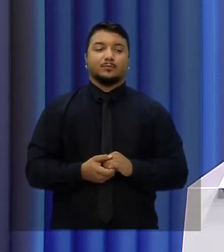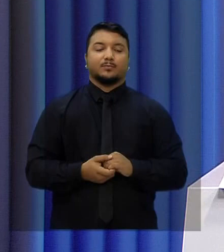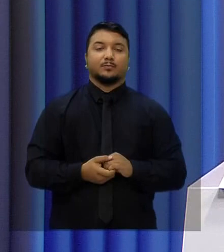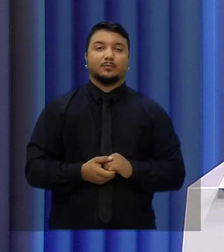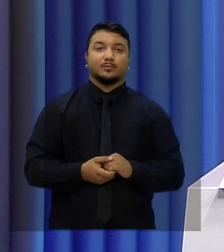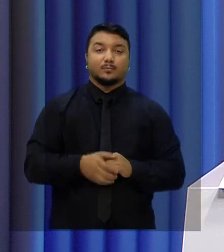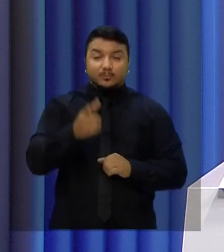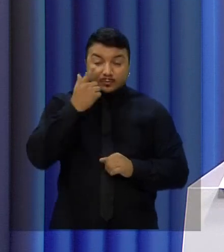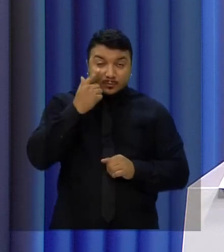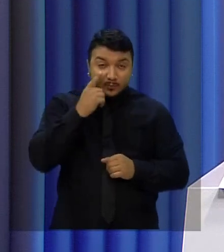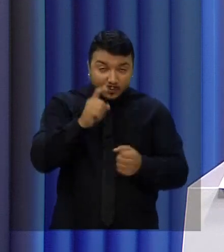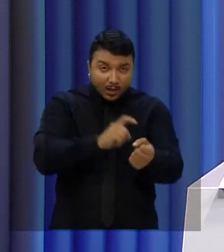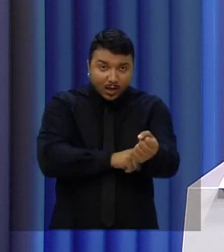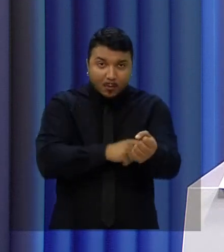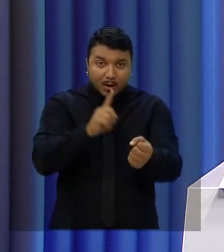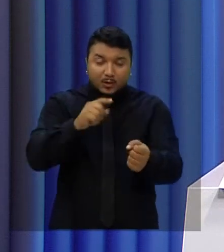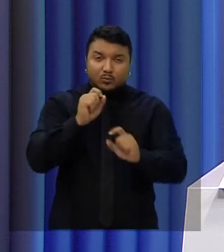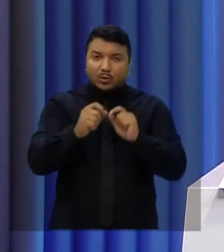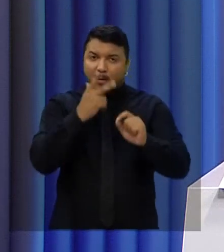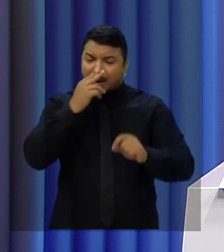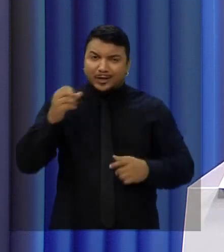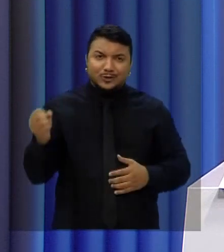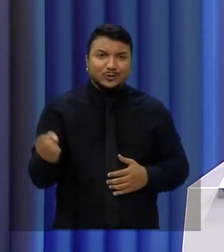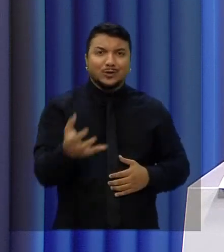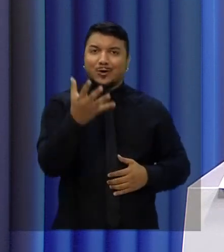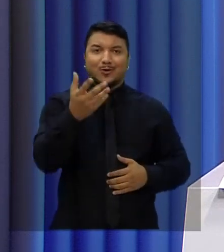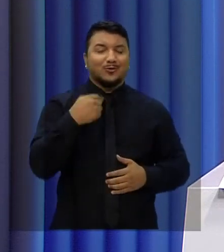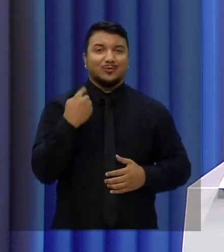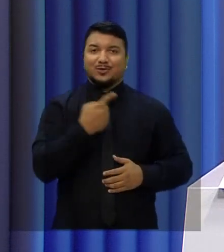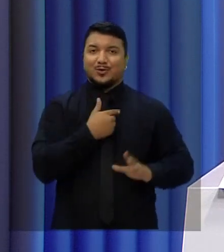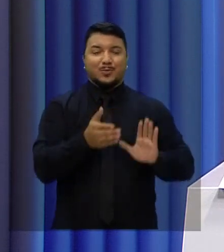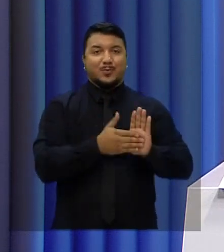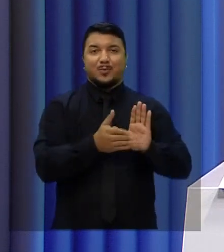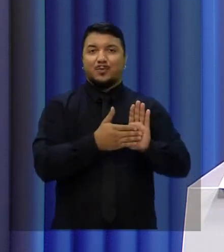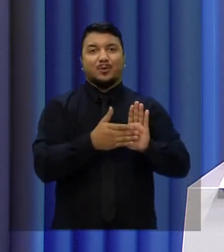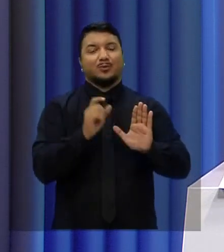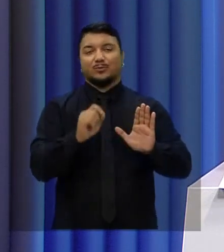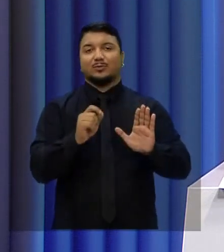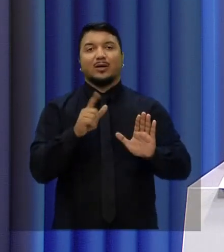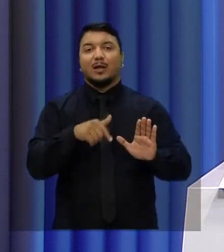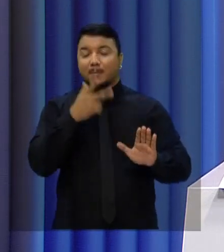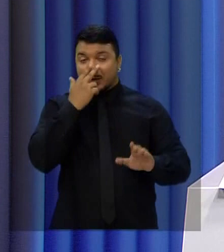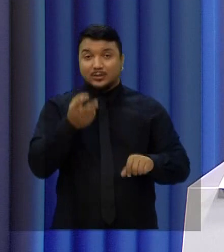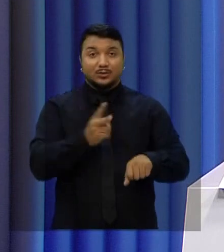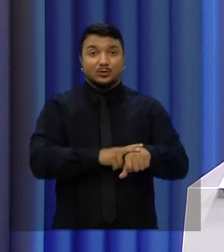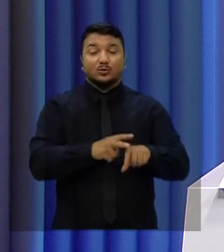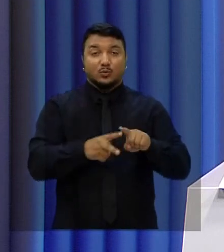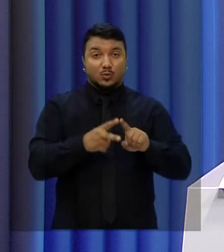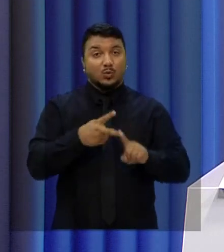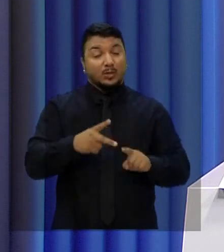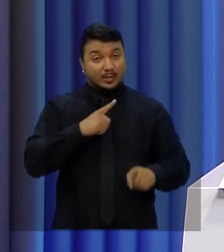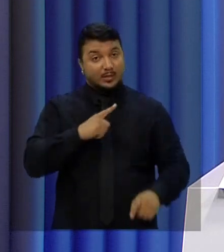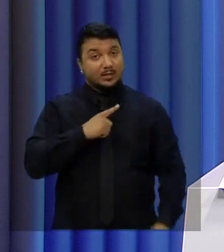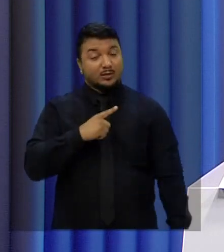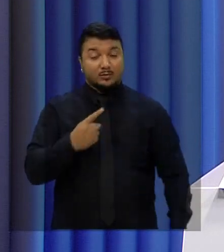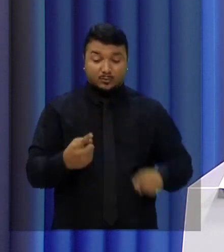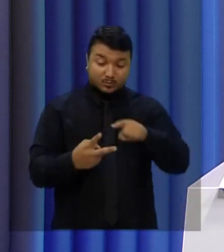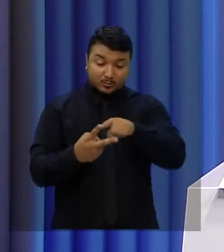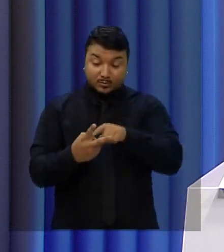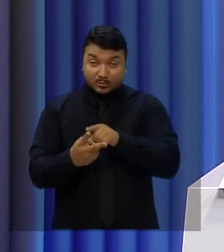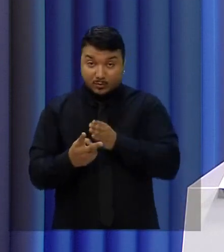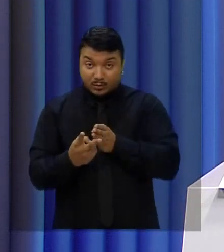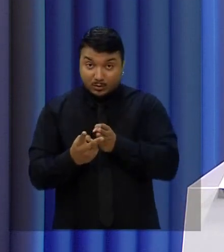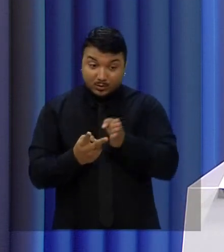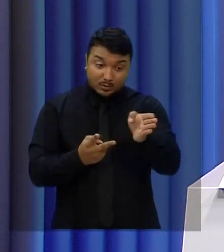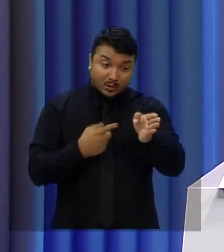É humano. Está aí o aspecto inovador da nossa proposta. Ela caminha por dois lados. Ela, de um lado, vai zerar